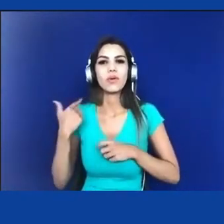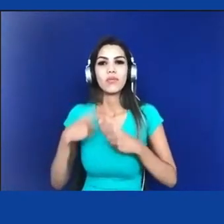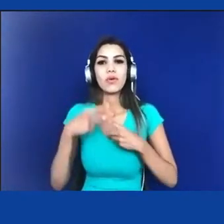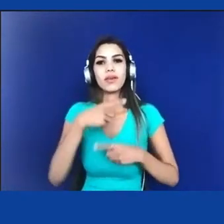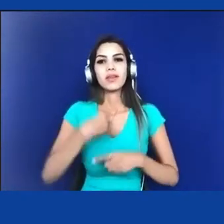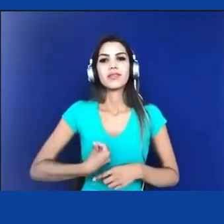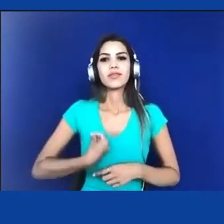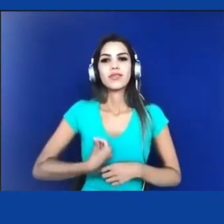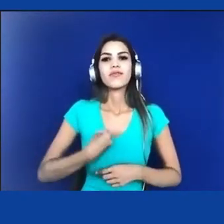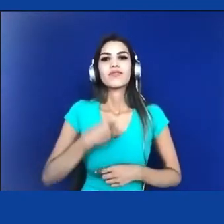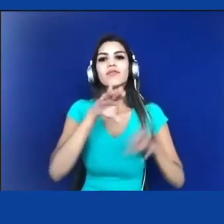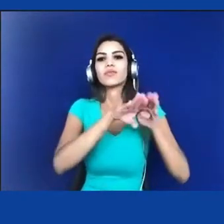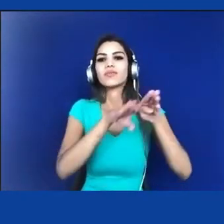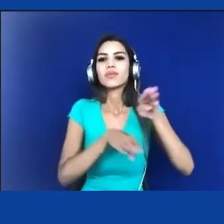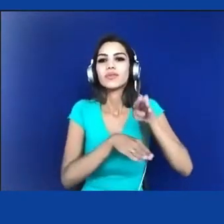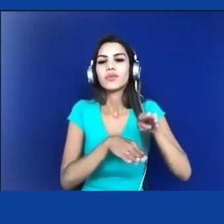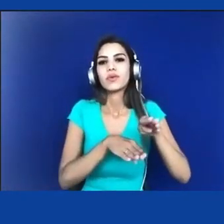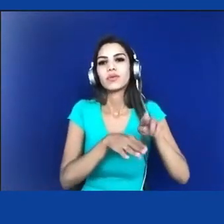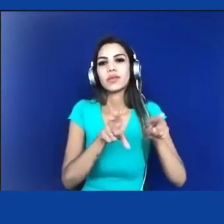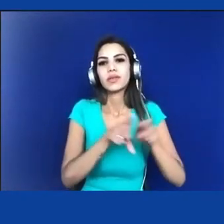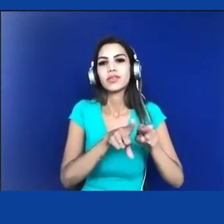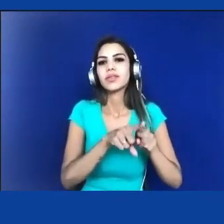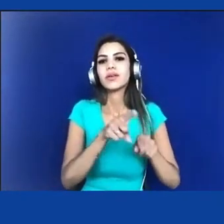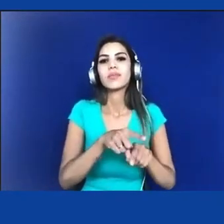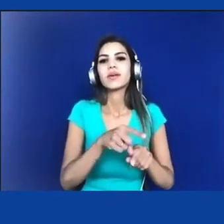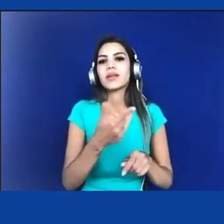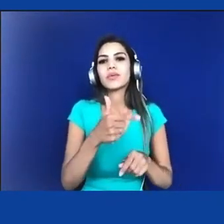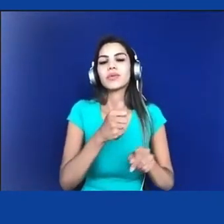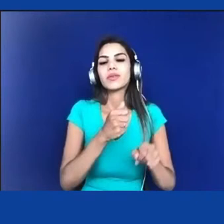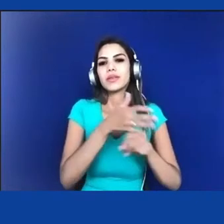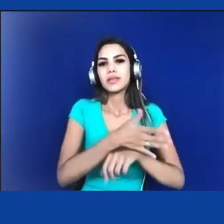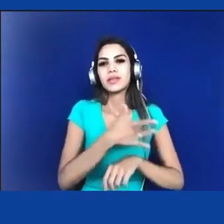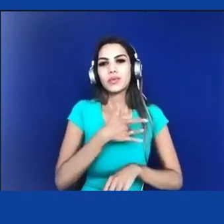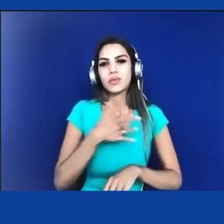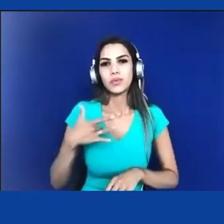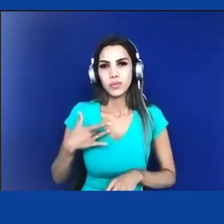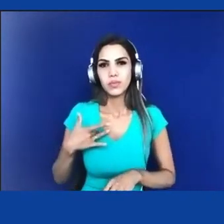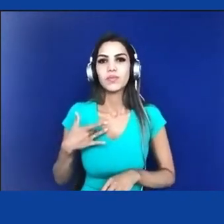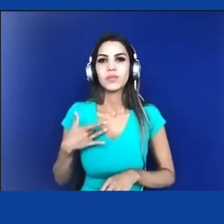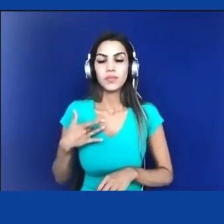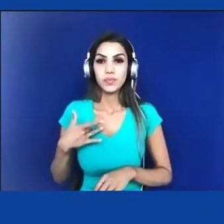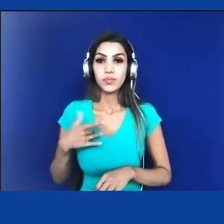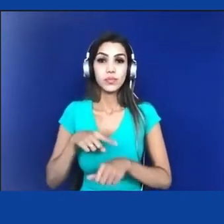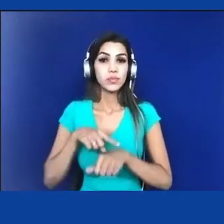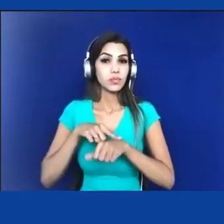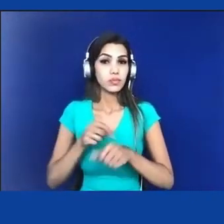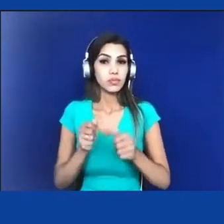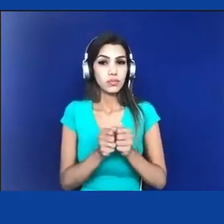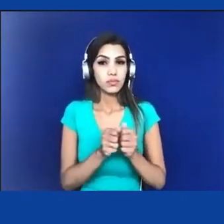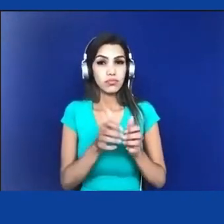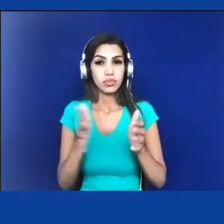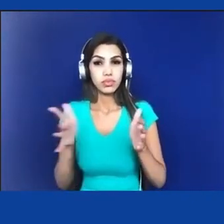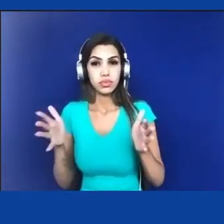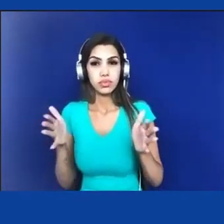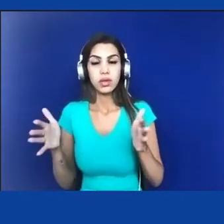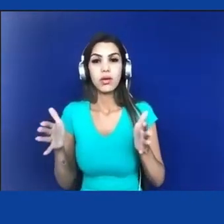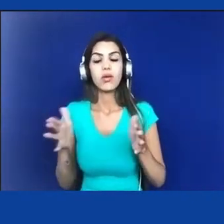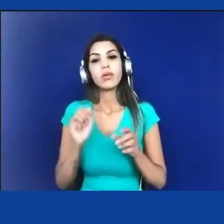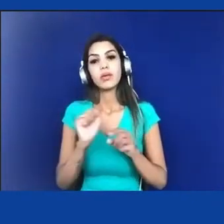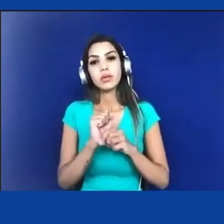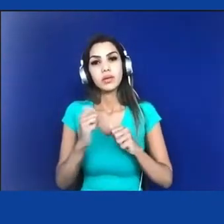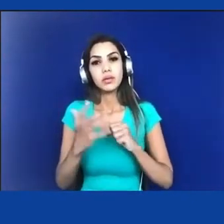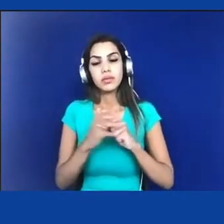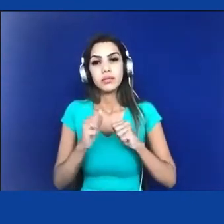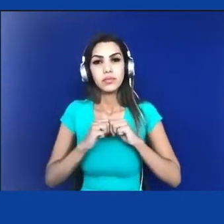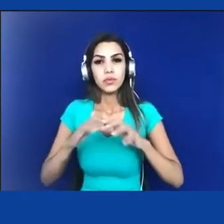precarização da própria vida. Durante a pandemia foi revelada uma categoria curiosa e que